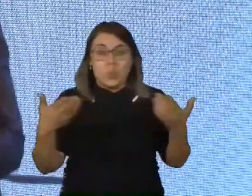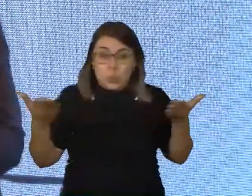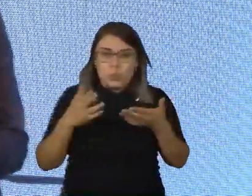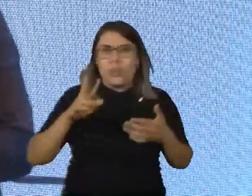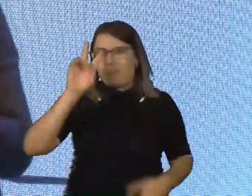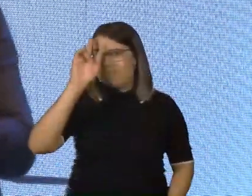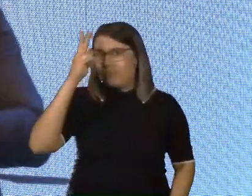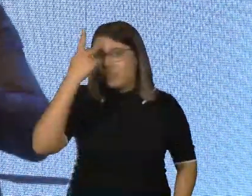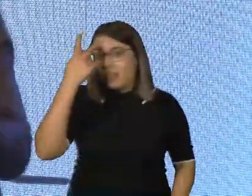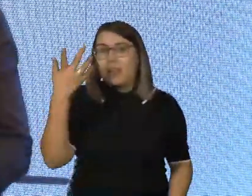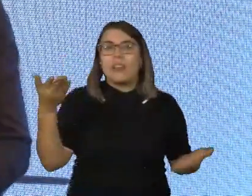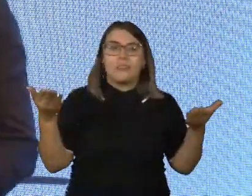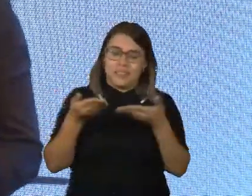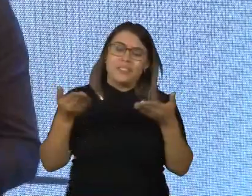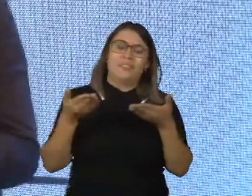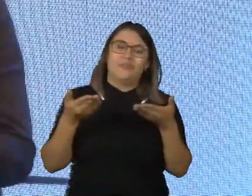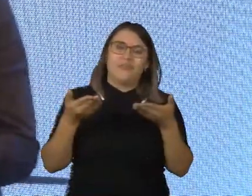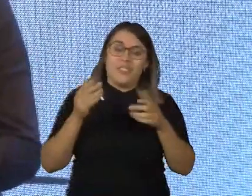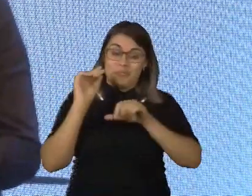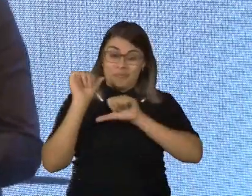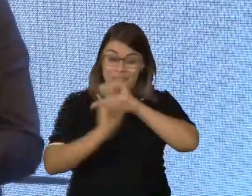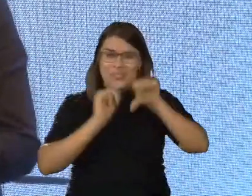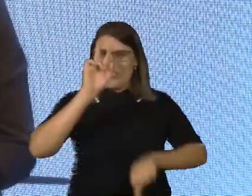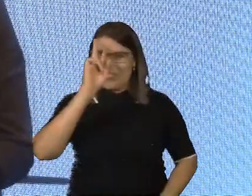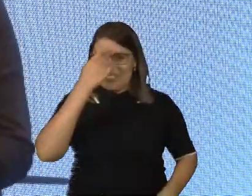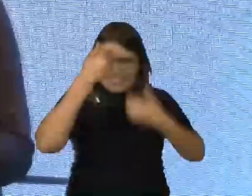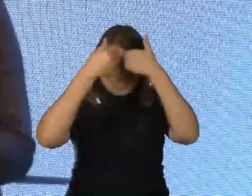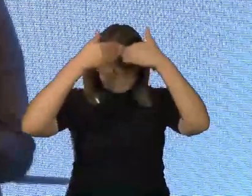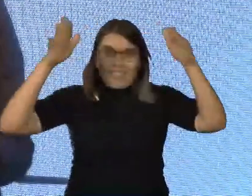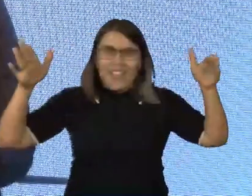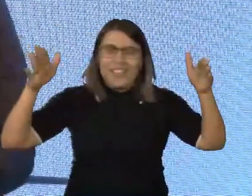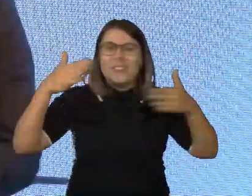mudar a sua mente limitada para uma mente diversa. Muito obrigado.